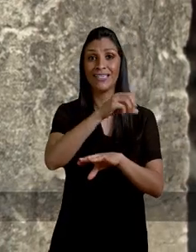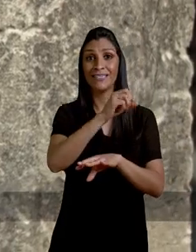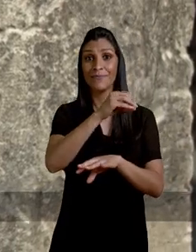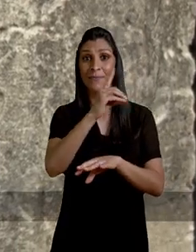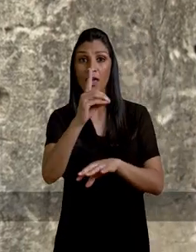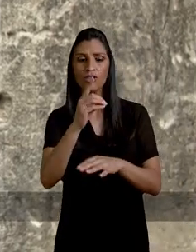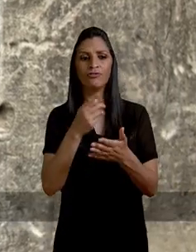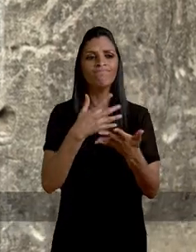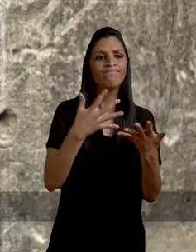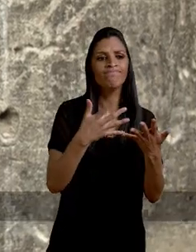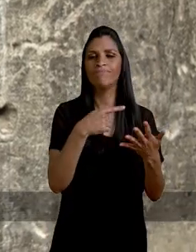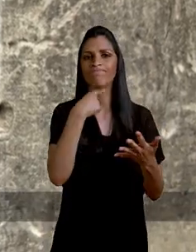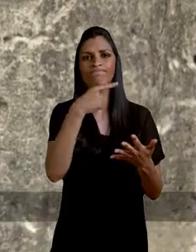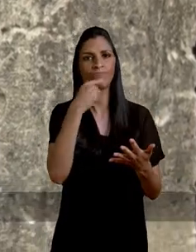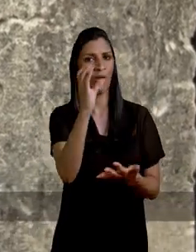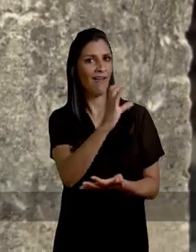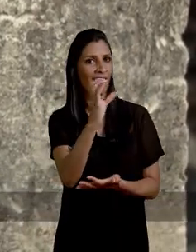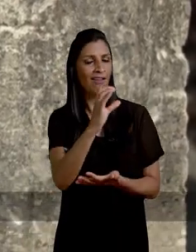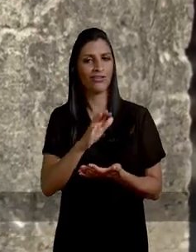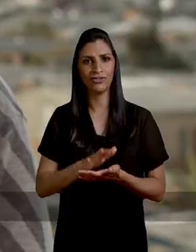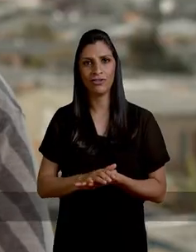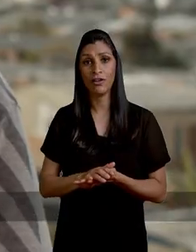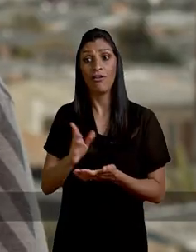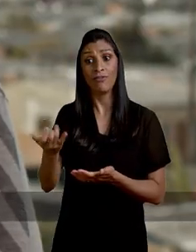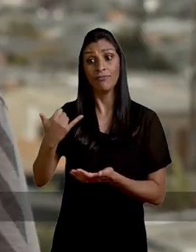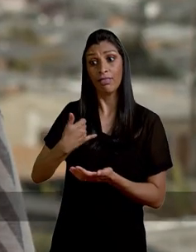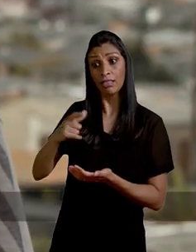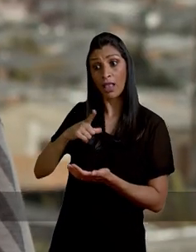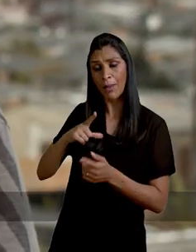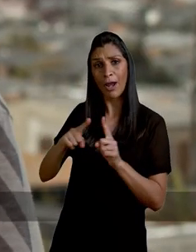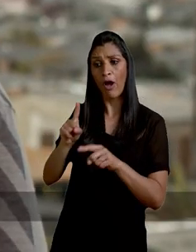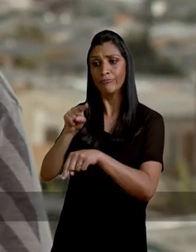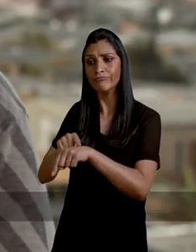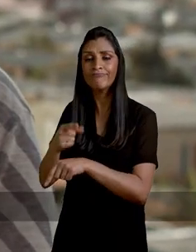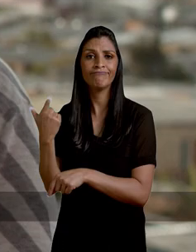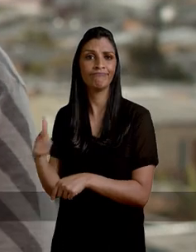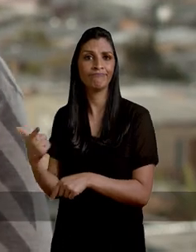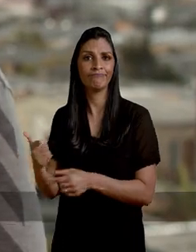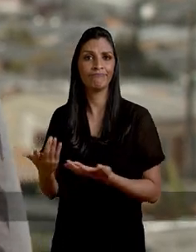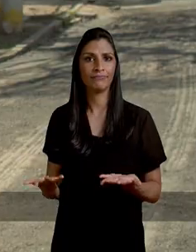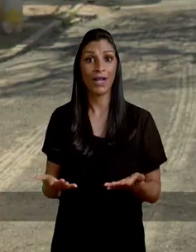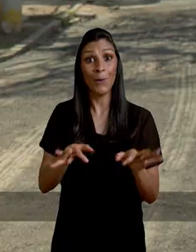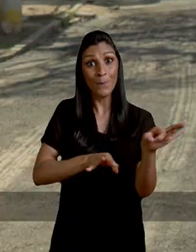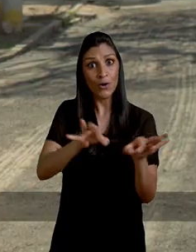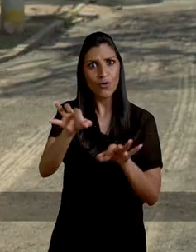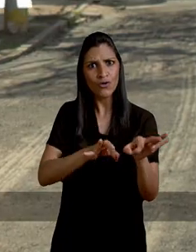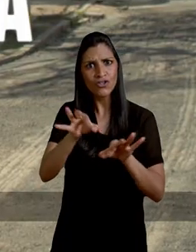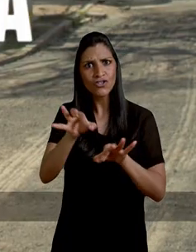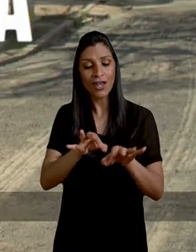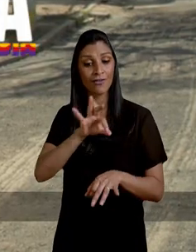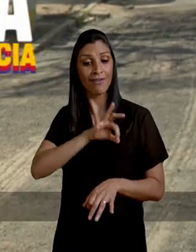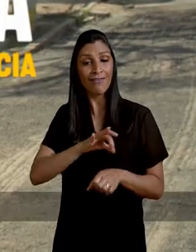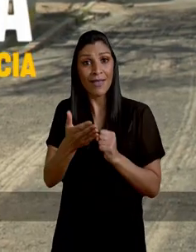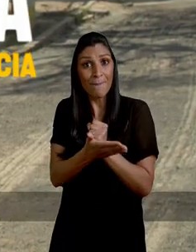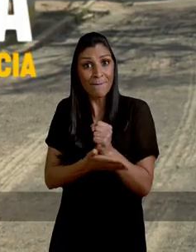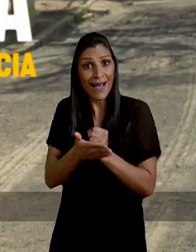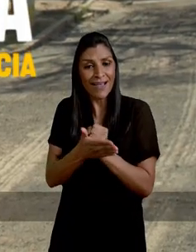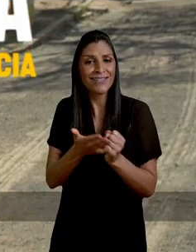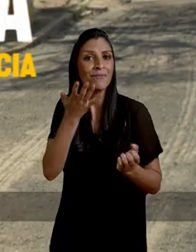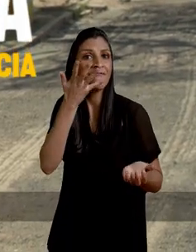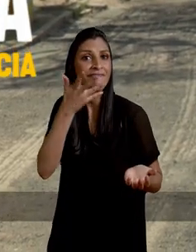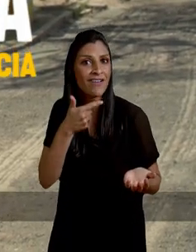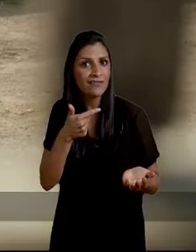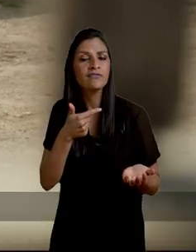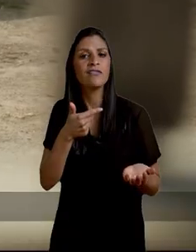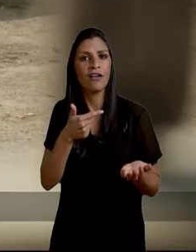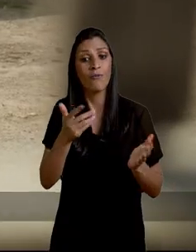foi na Esmed, fomos atrás e não conseguiu creche ainda. A oferece uma coisa, só que chega lá na hora, não tem. E com um projeto de renda básica para